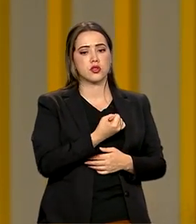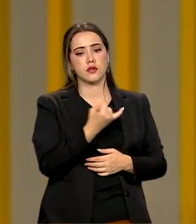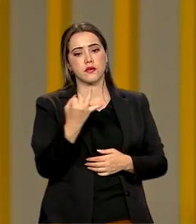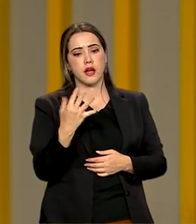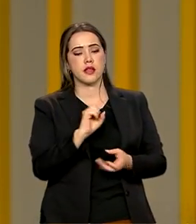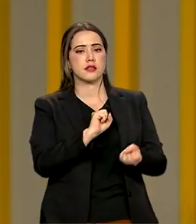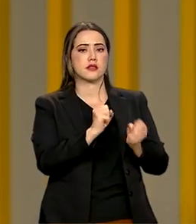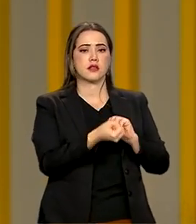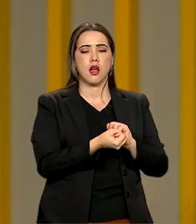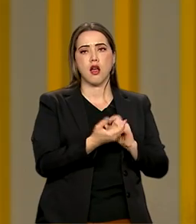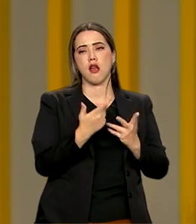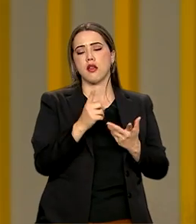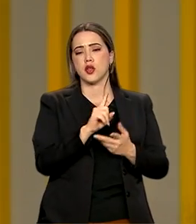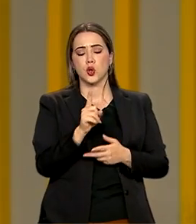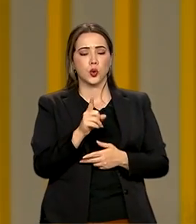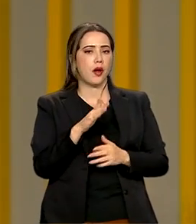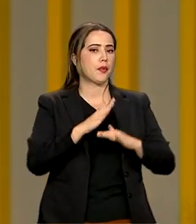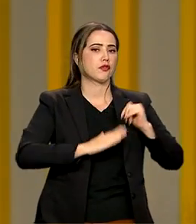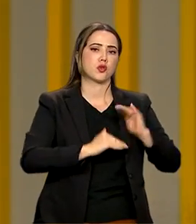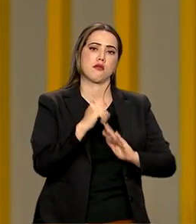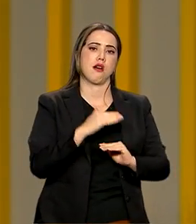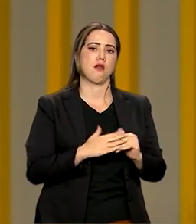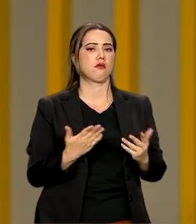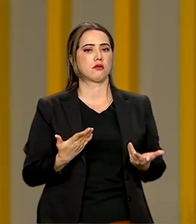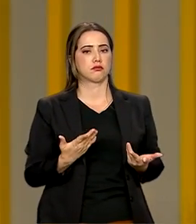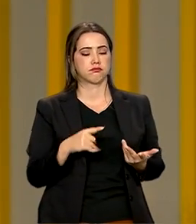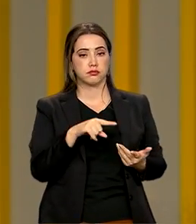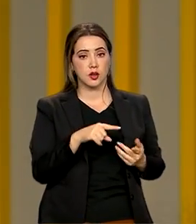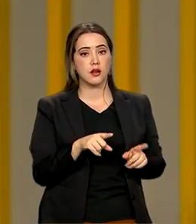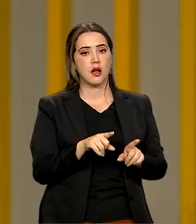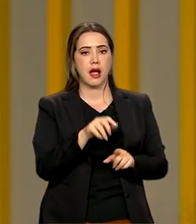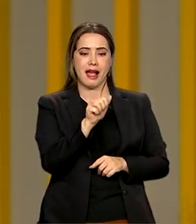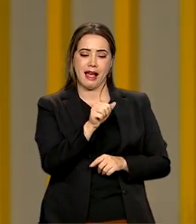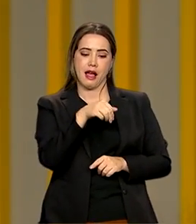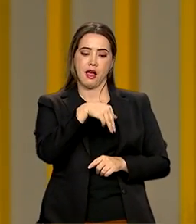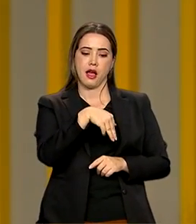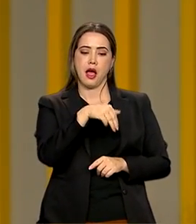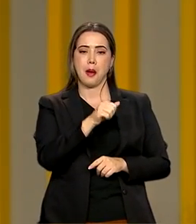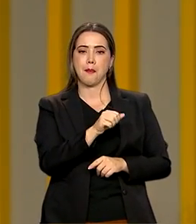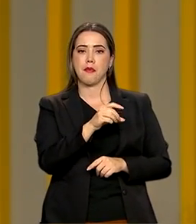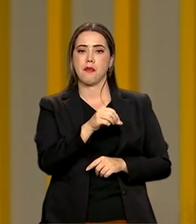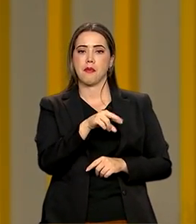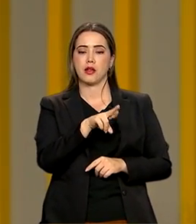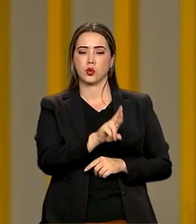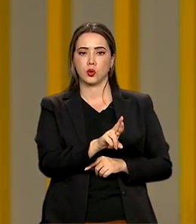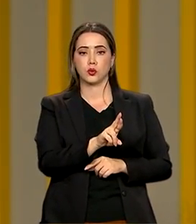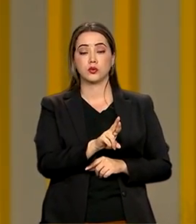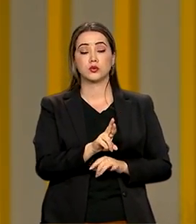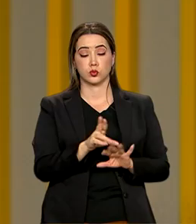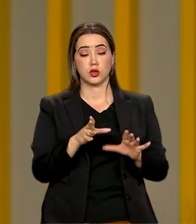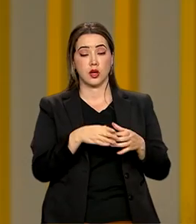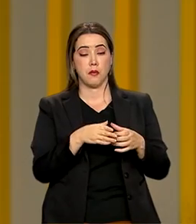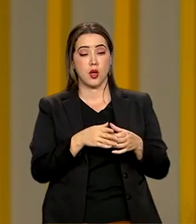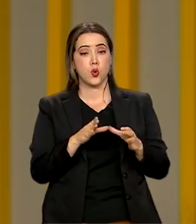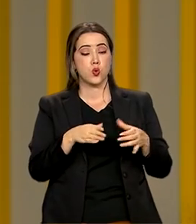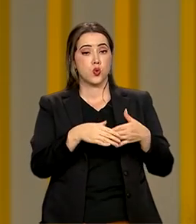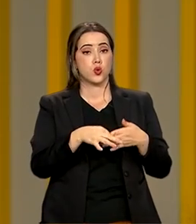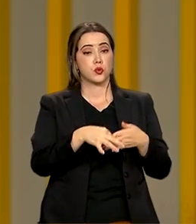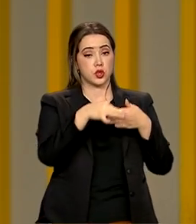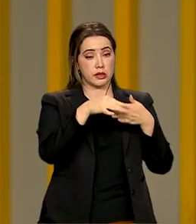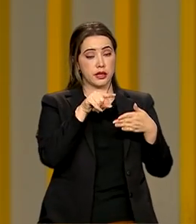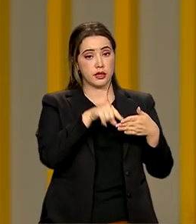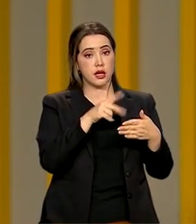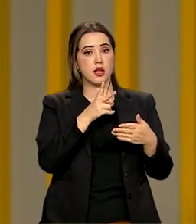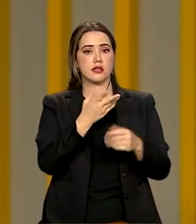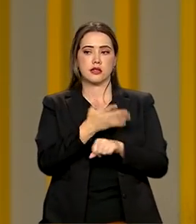atletas amadoras. A posição de liderança em times, em técnicas, governadoras